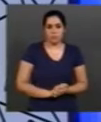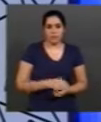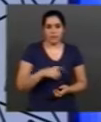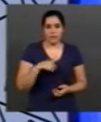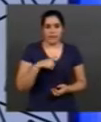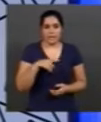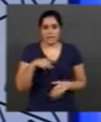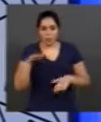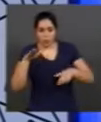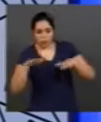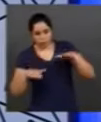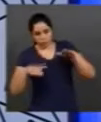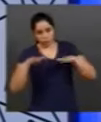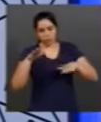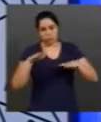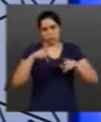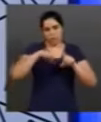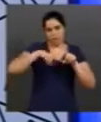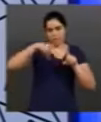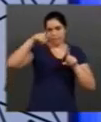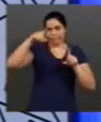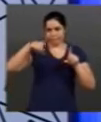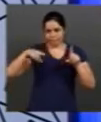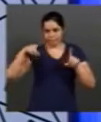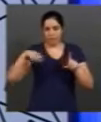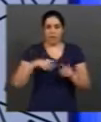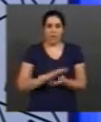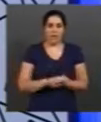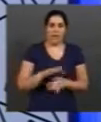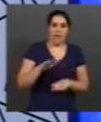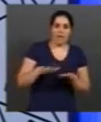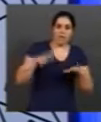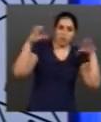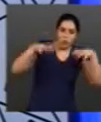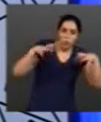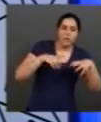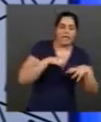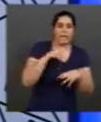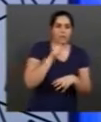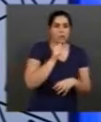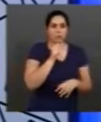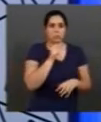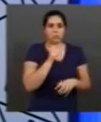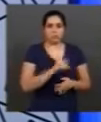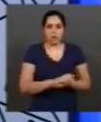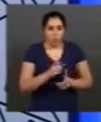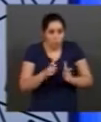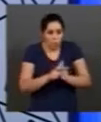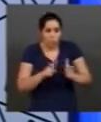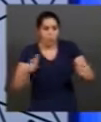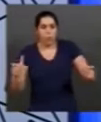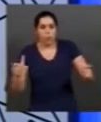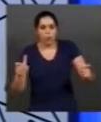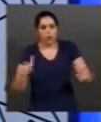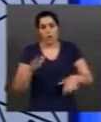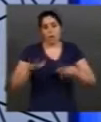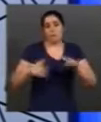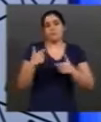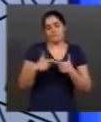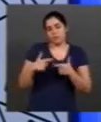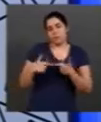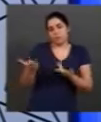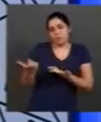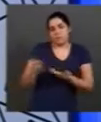oscilação maior na oferta de água, né? Ele passa a ter água em abundância na estação chuvosa e às vezes até isso é problema para ele, né?